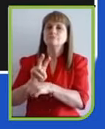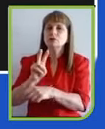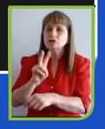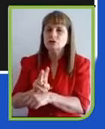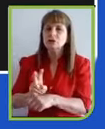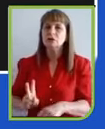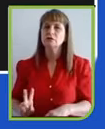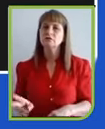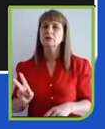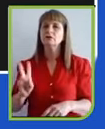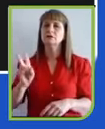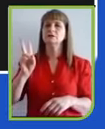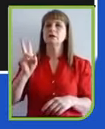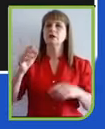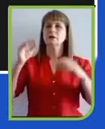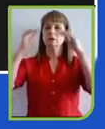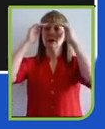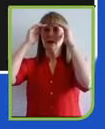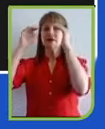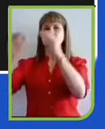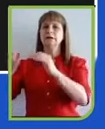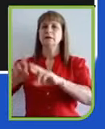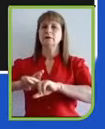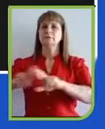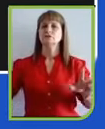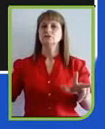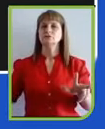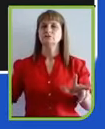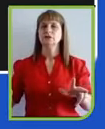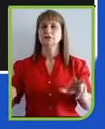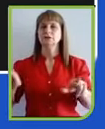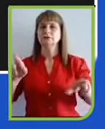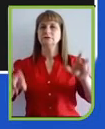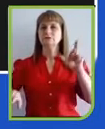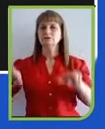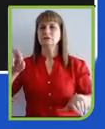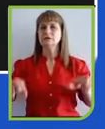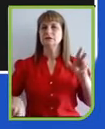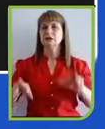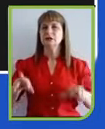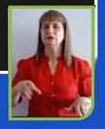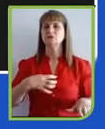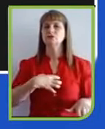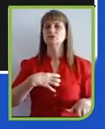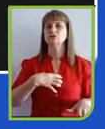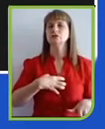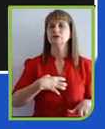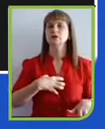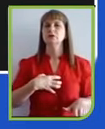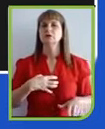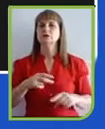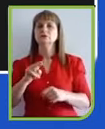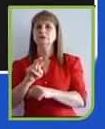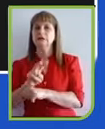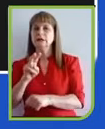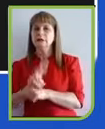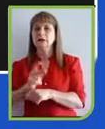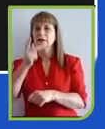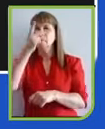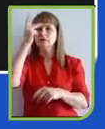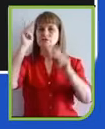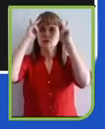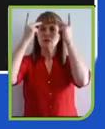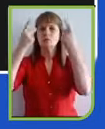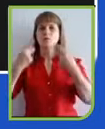de respeitar as diferenças, de um certo modo tratar os seus humanos como humanos e não meros